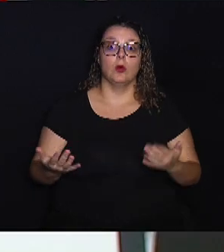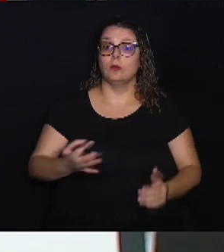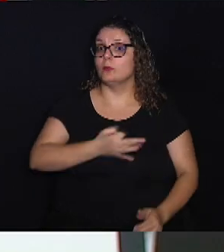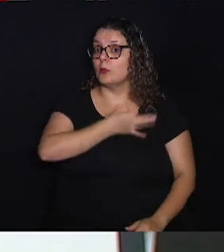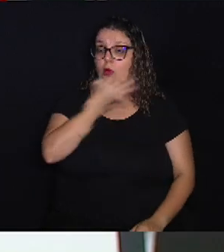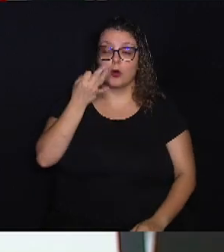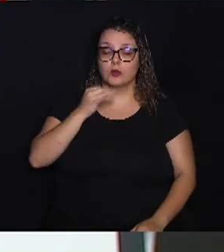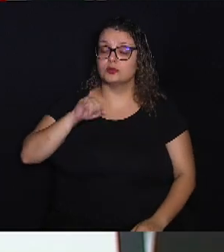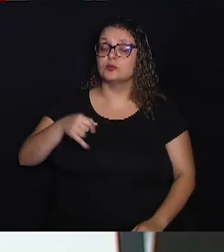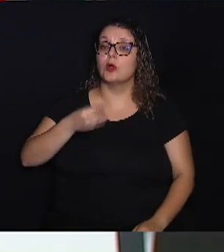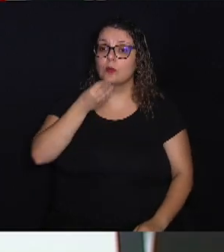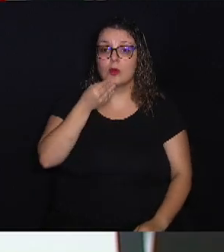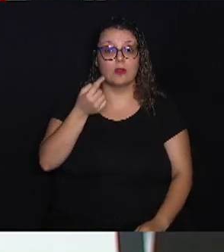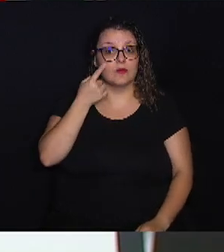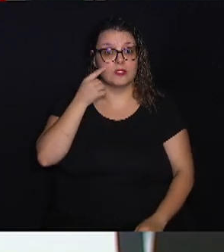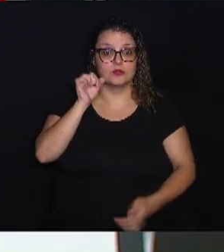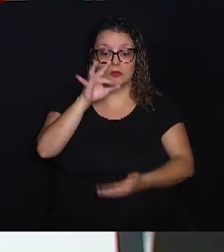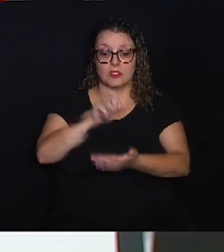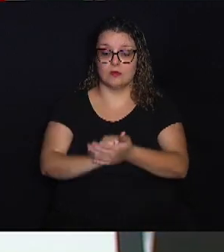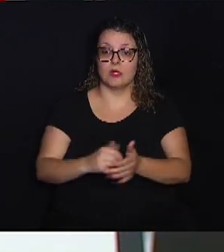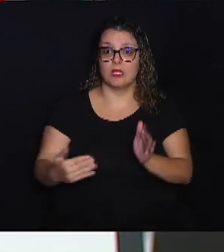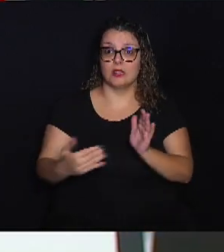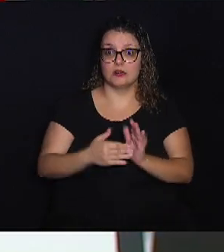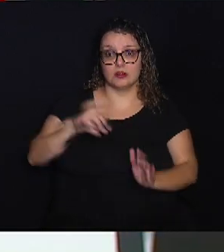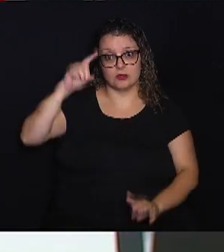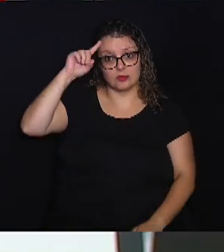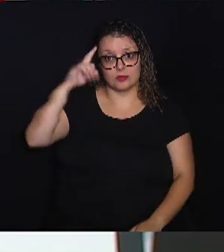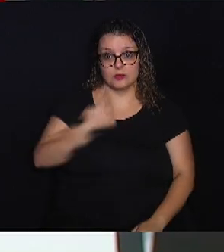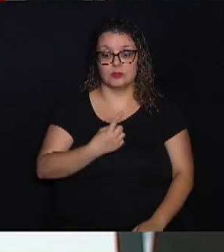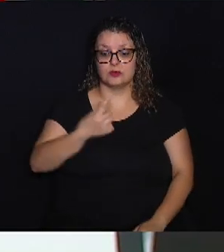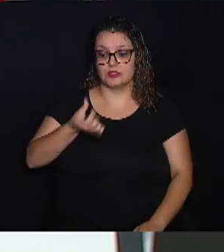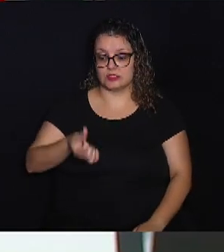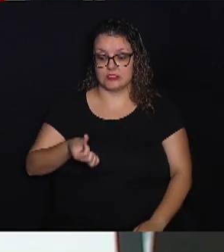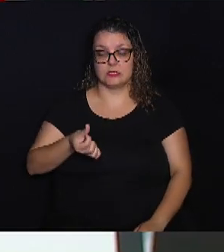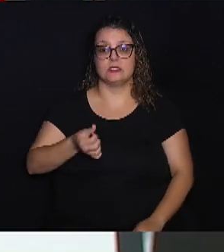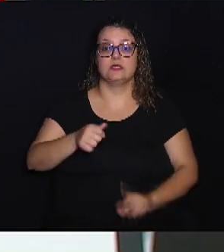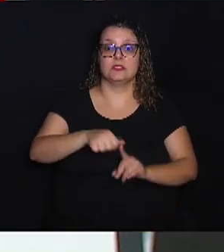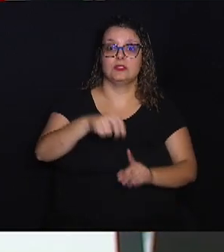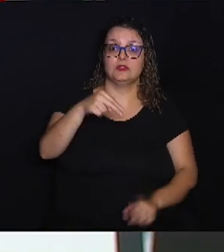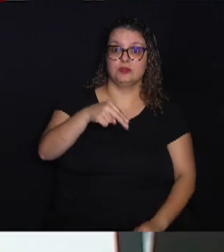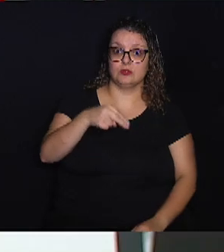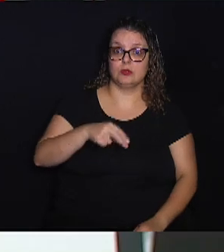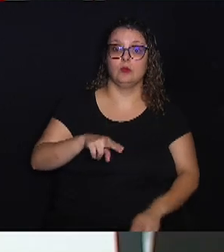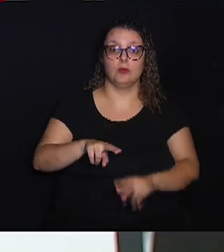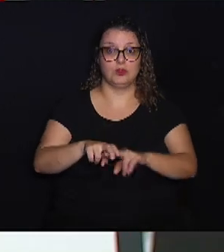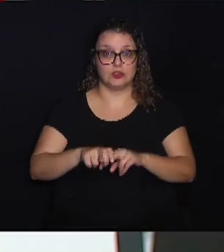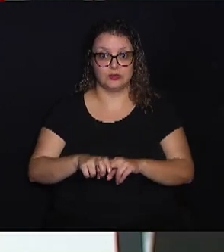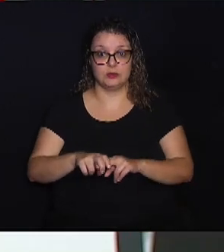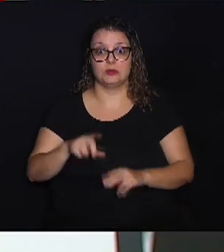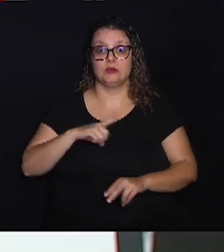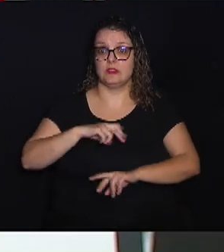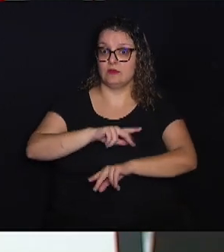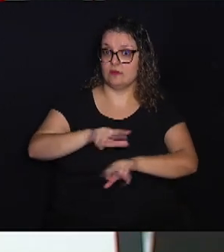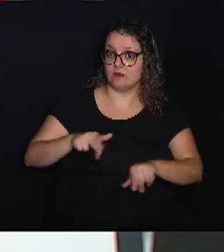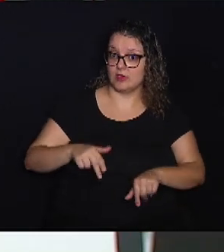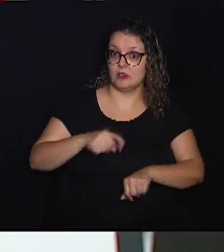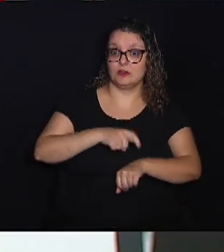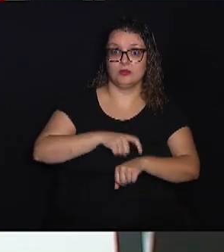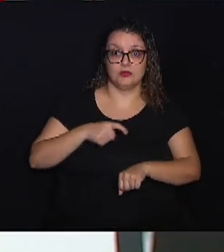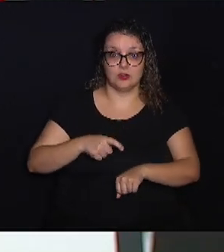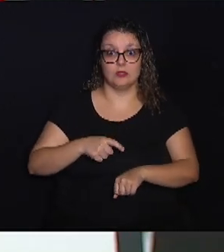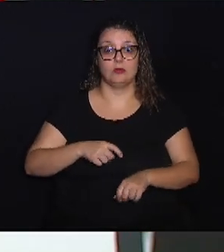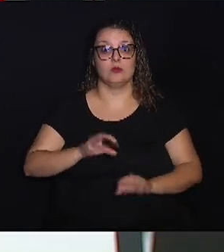oportunidade aí, olha só, as inscrições vão até o dia 16 de novembro, portanto, tem muito tempo aí, são